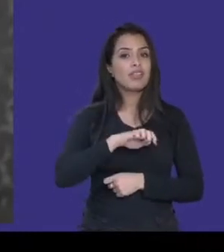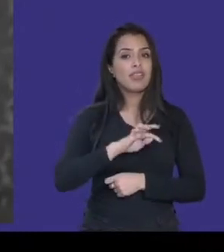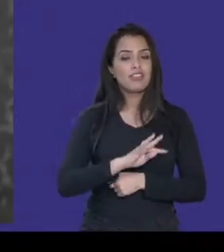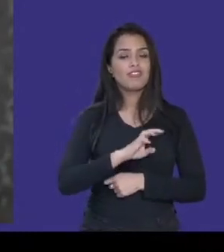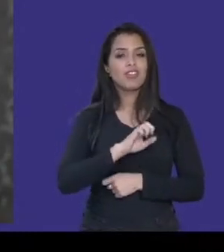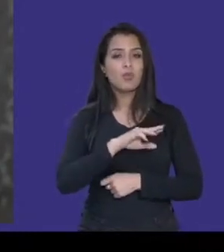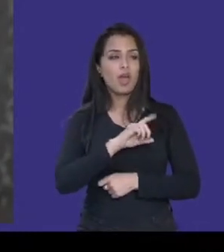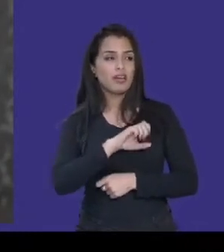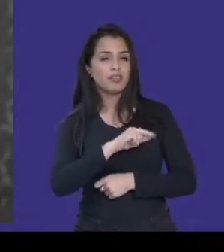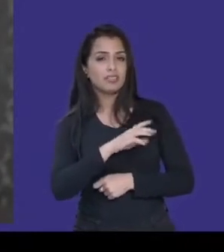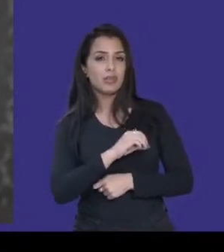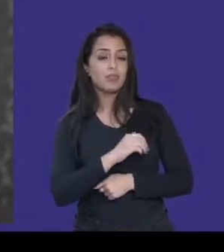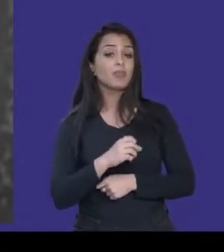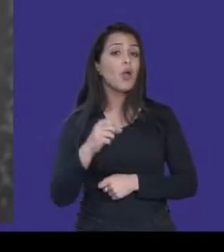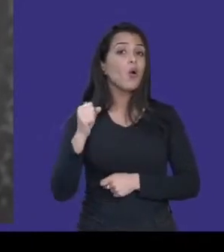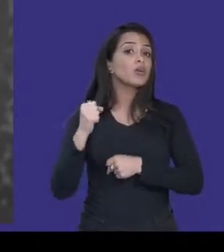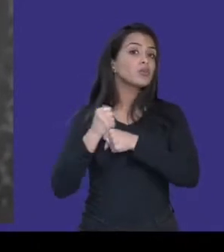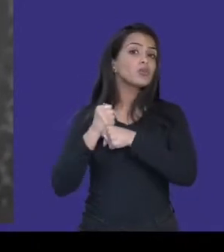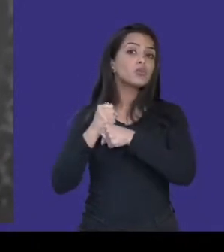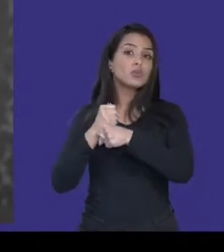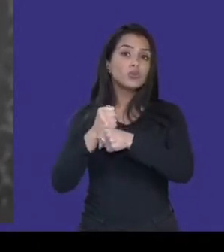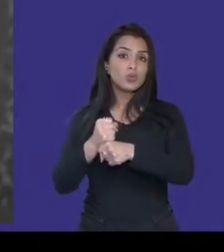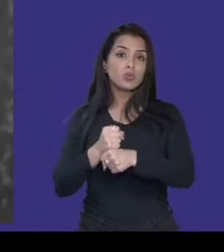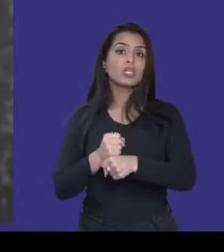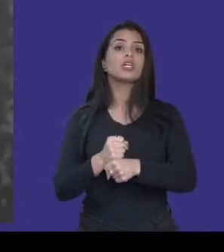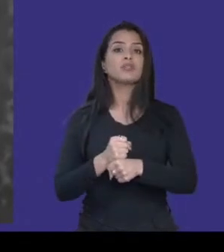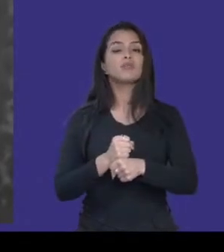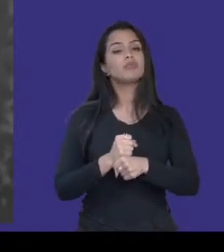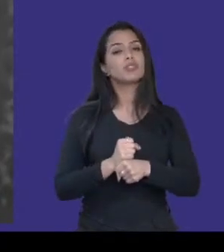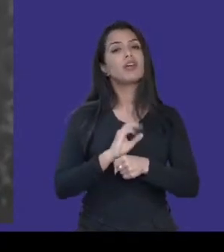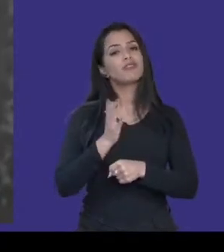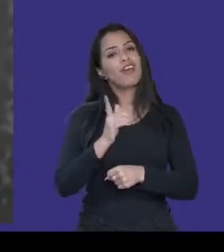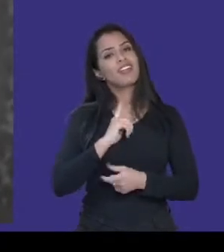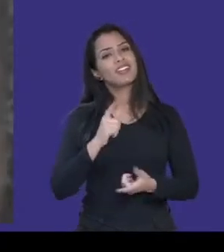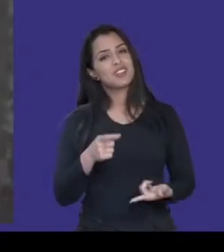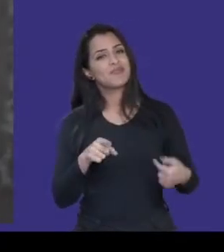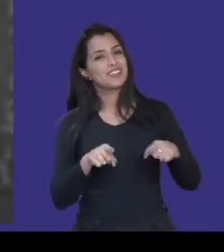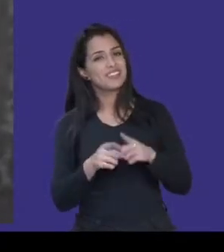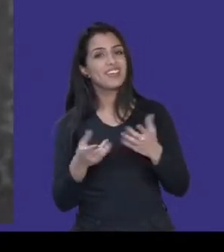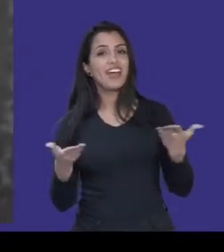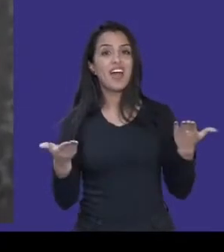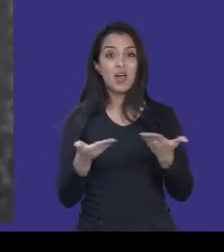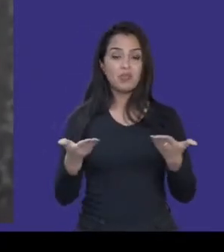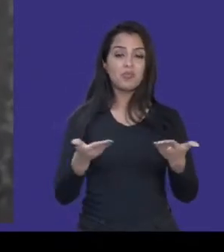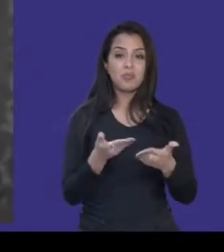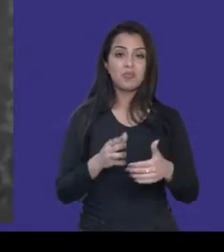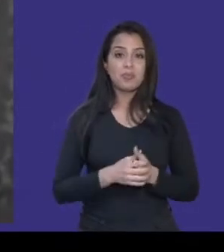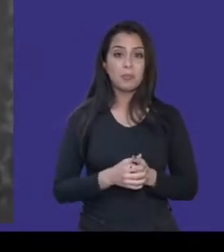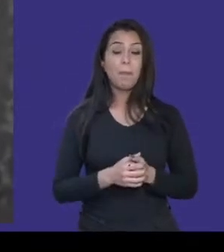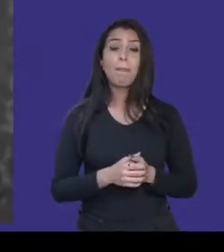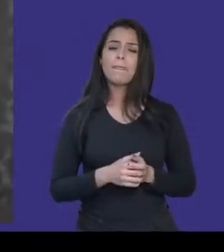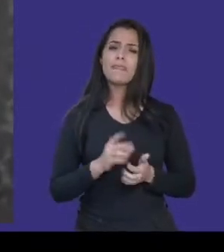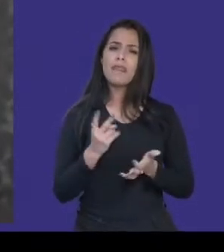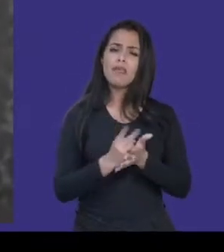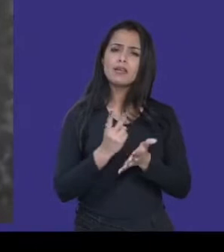anos eu produzo podcast por lá, e a gente é parceiro, né? Ele com a Espiral também. E tem essa preocupação